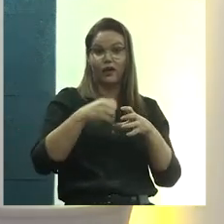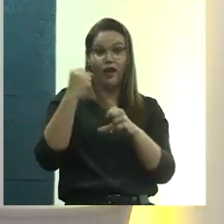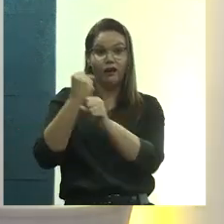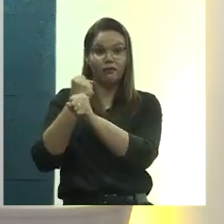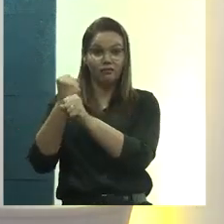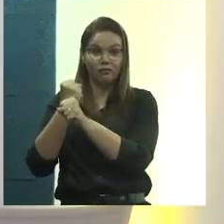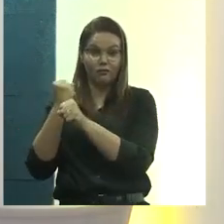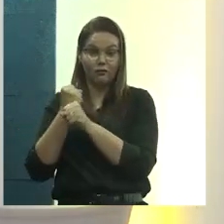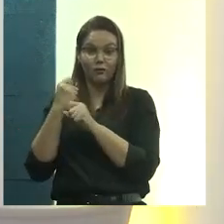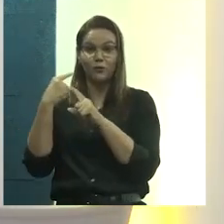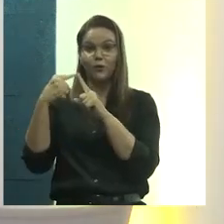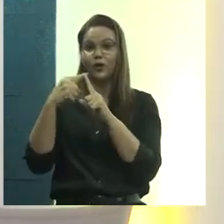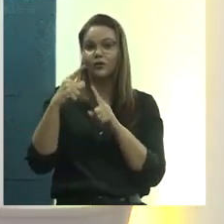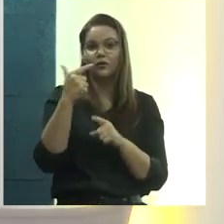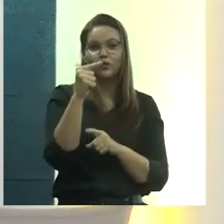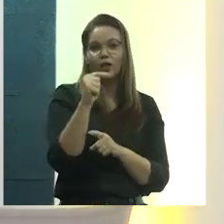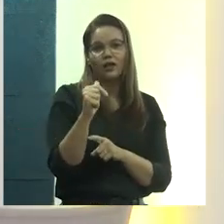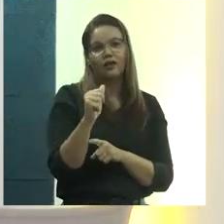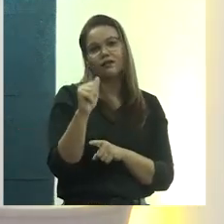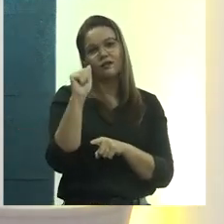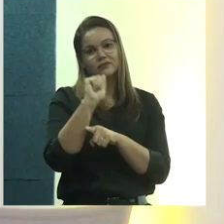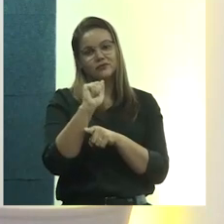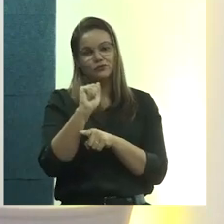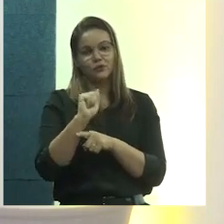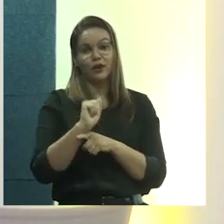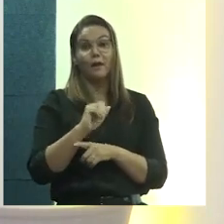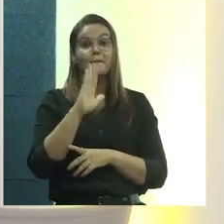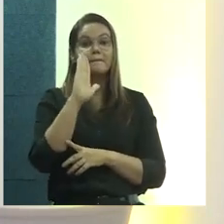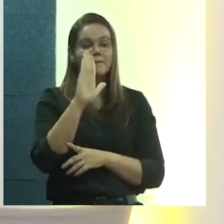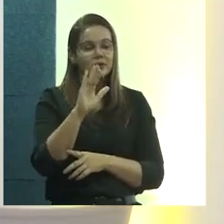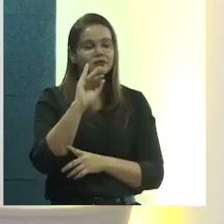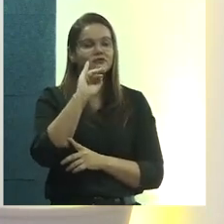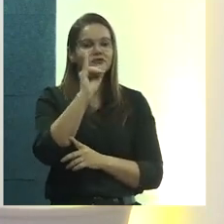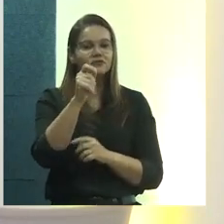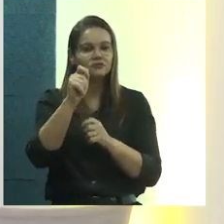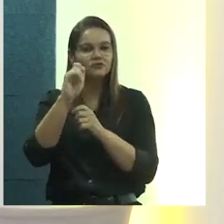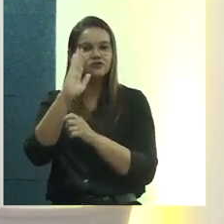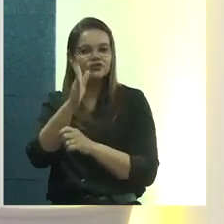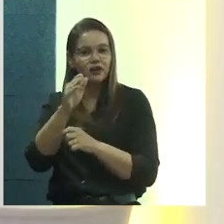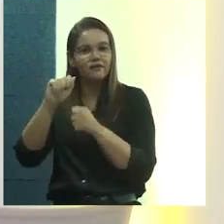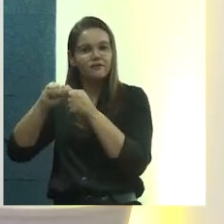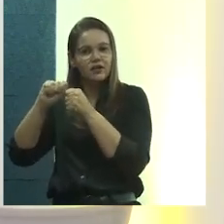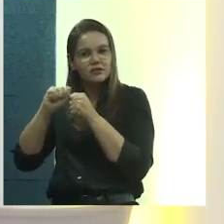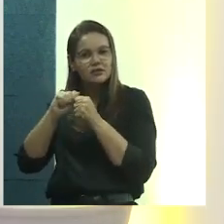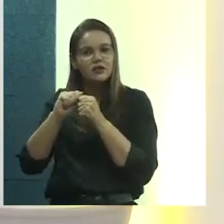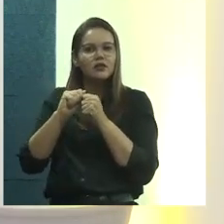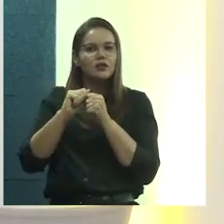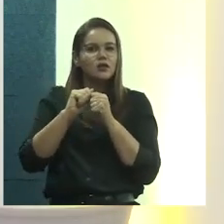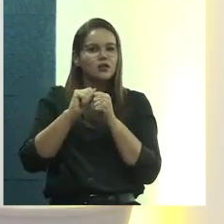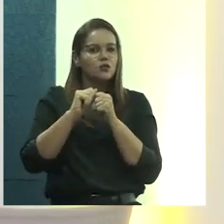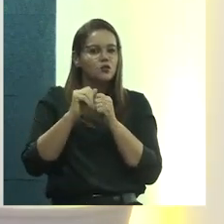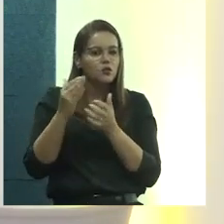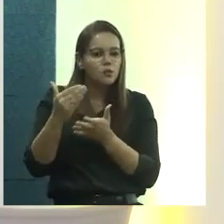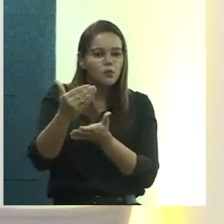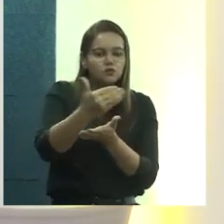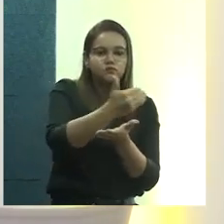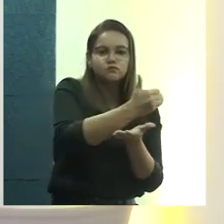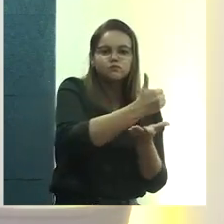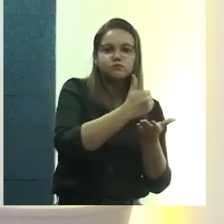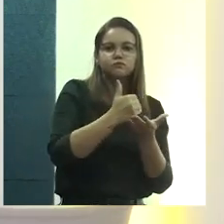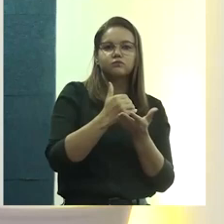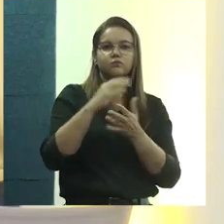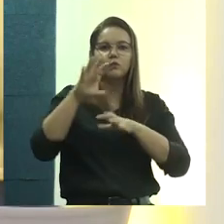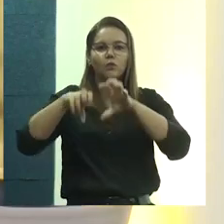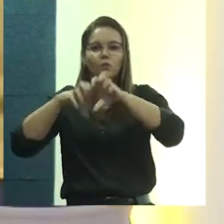a gente ainda não cita a assessoria, mas a gente está fazendo aqui uma série de levantamentos no que diz